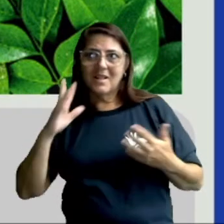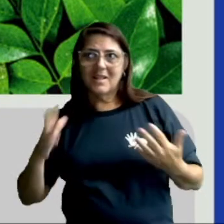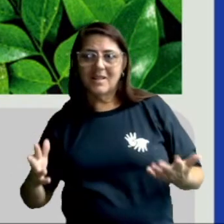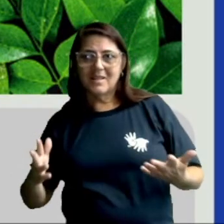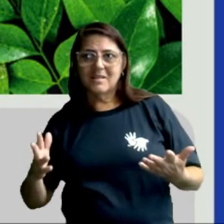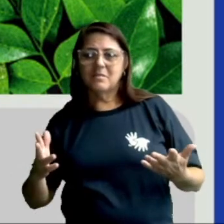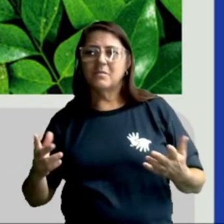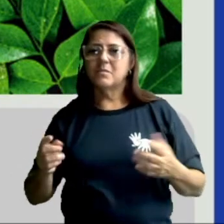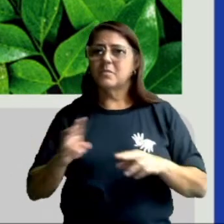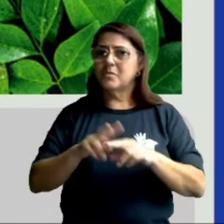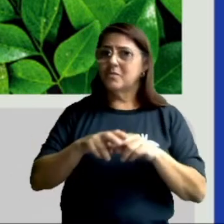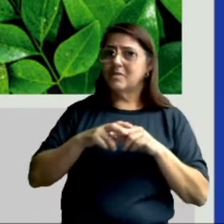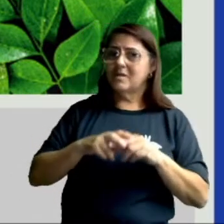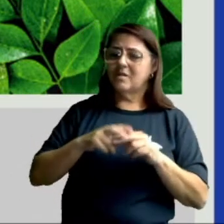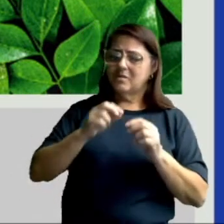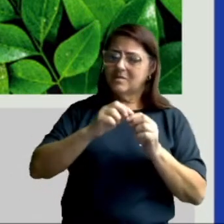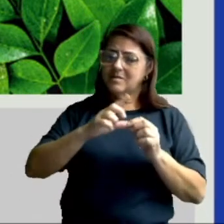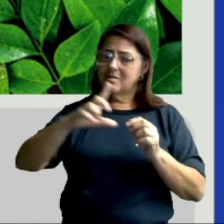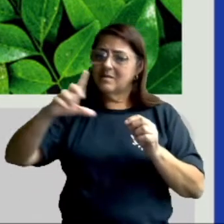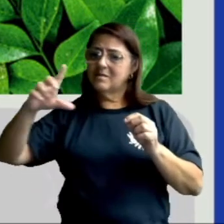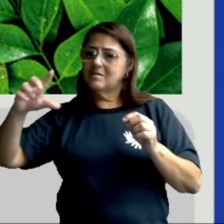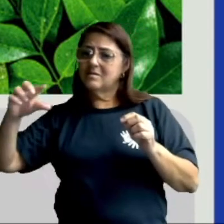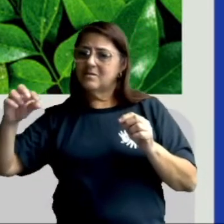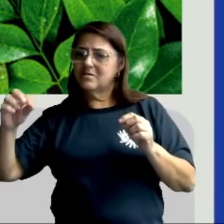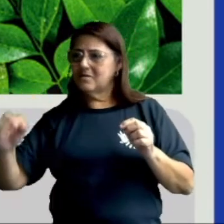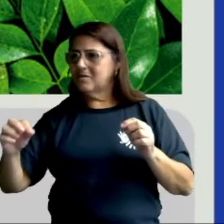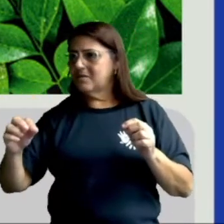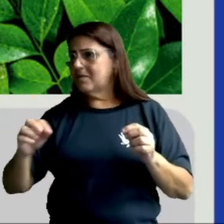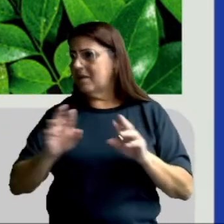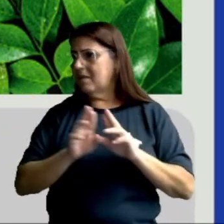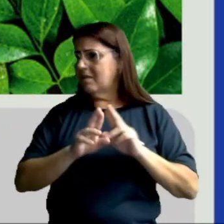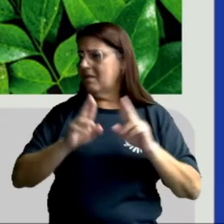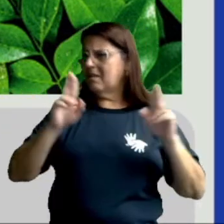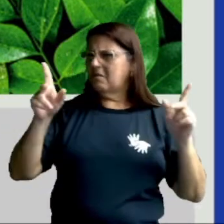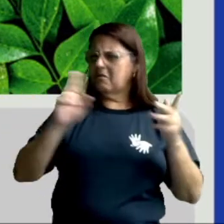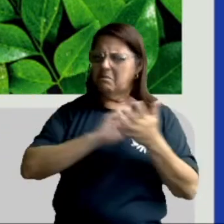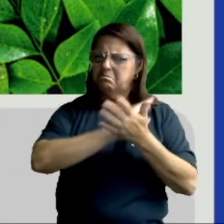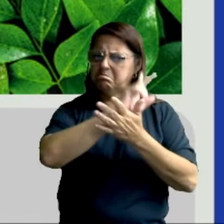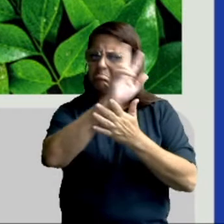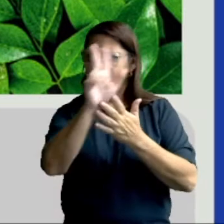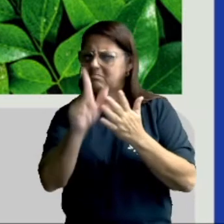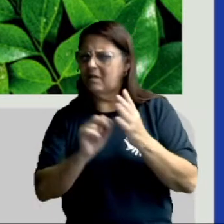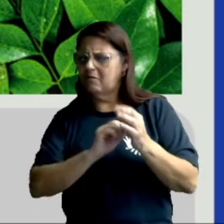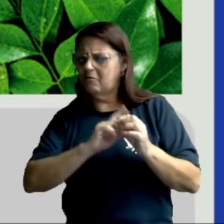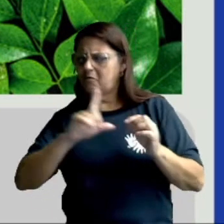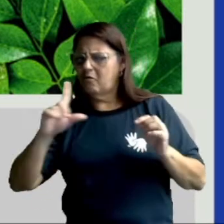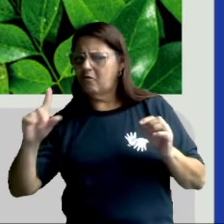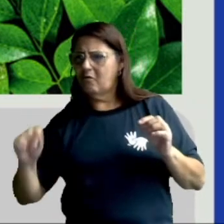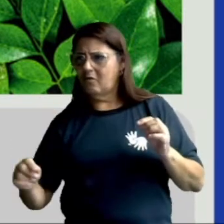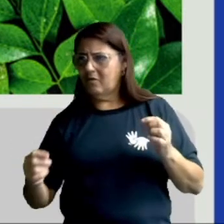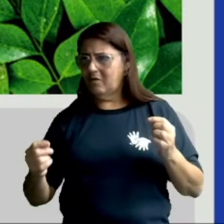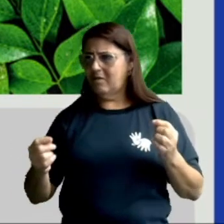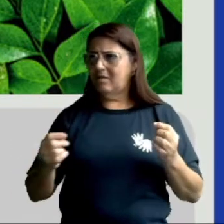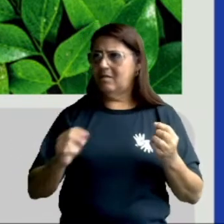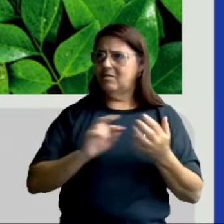é realizado pelas folhas. E olha aí, diferentes tipos de folhas. Vejam as